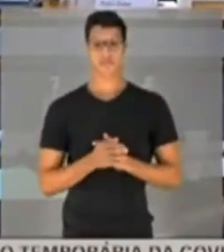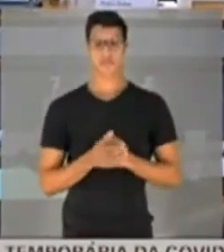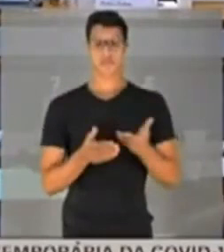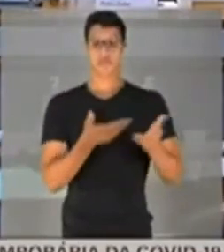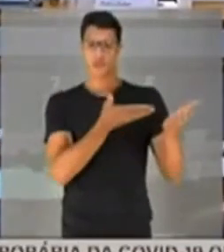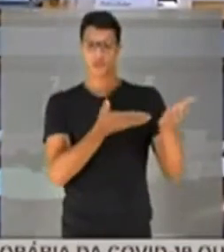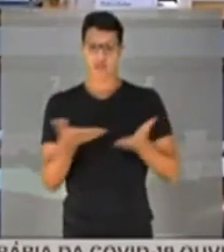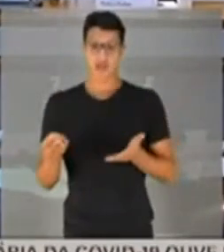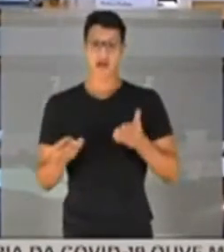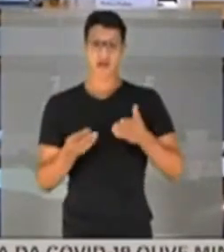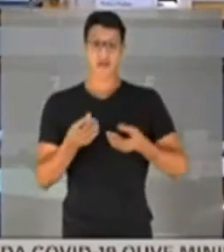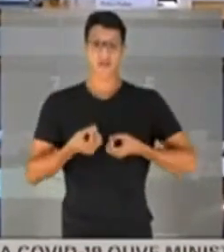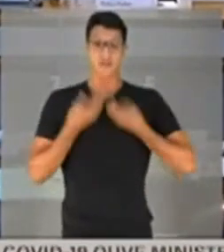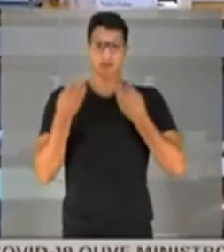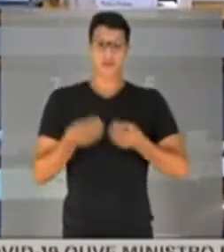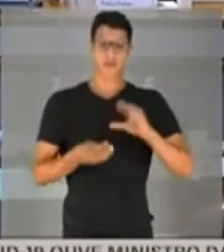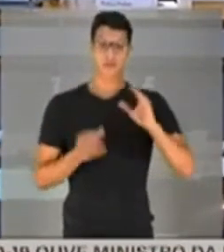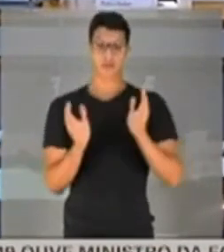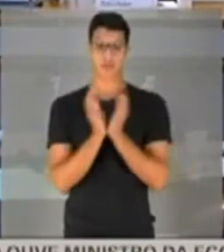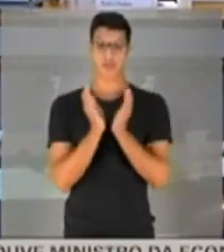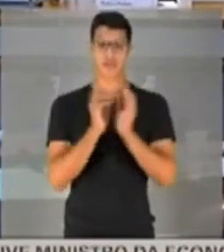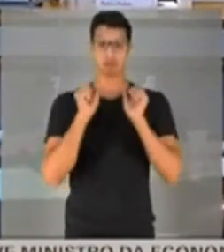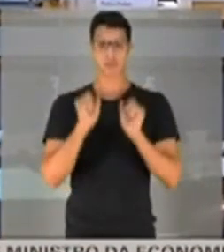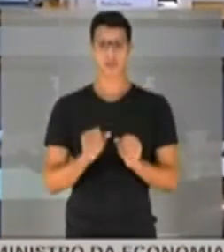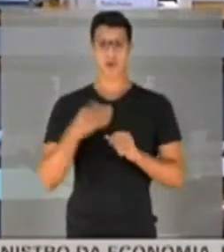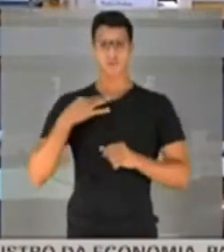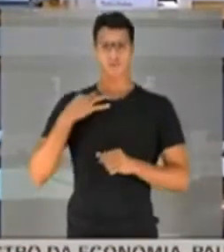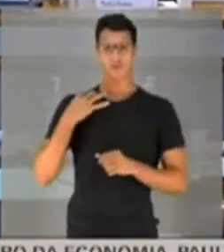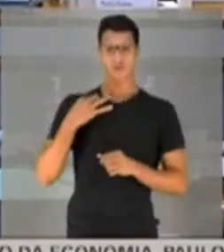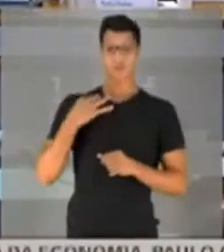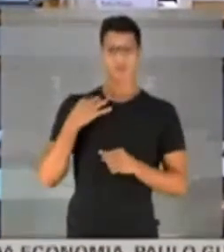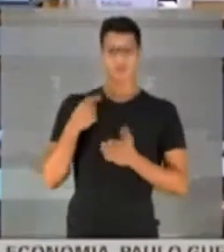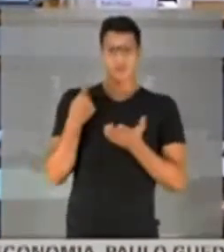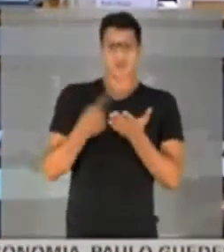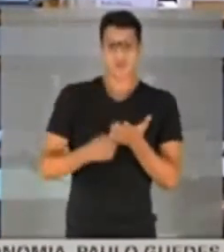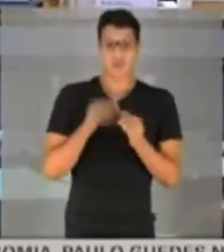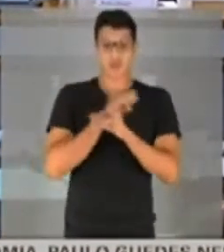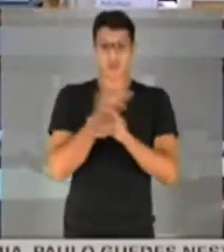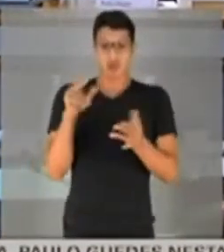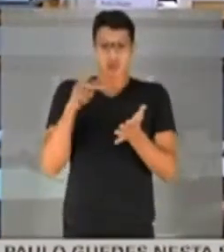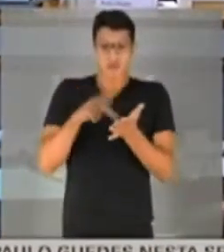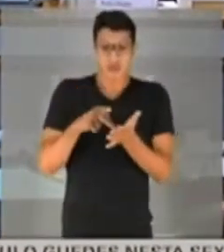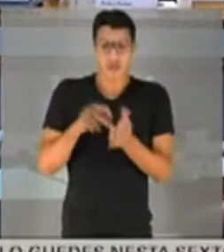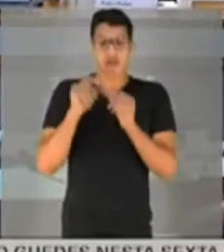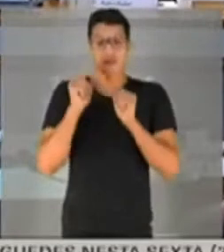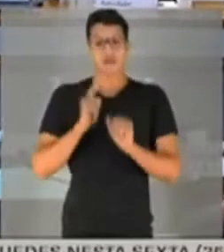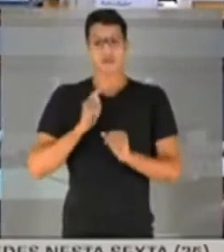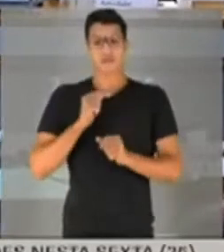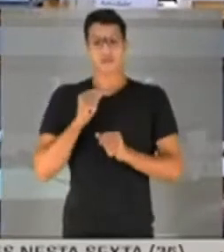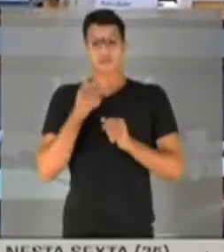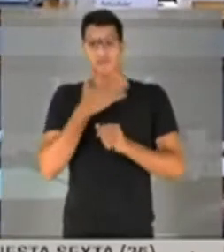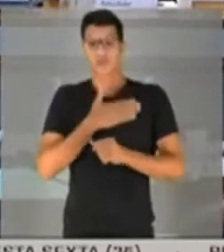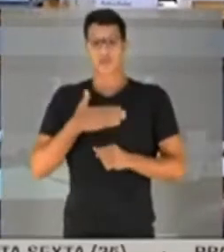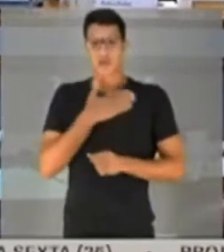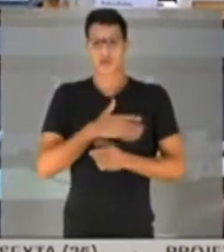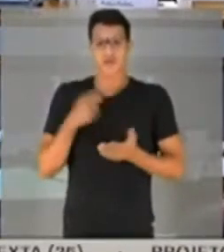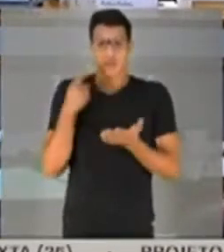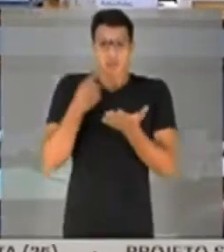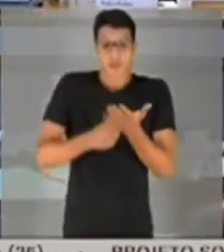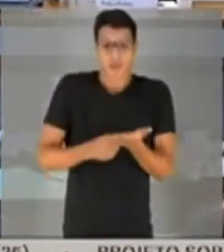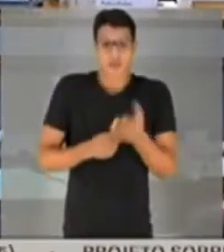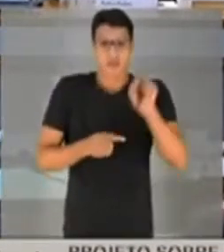vossa senhoria foi convidada a prestar depoimento pela comissão, mas pode voluntariamente firmar compromisso e dizer a verdade. Vossa senhoria gostaria de firmar esse